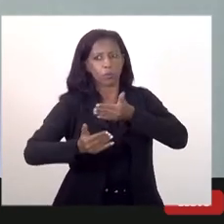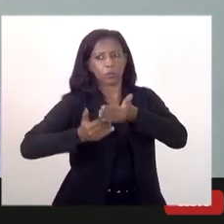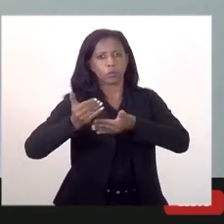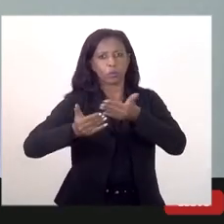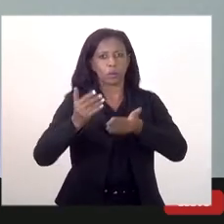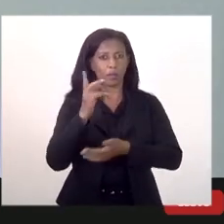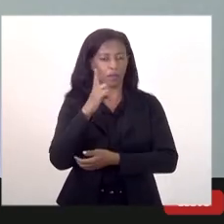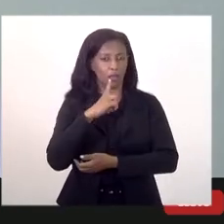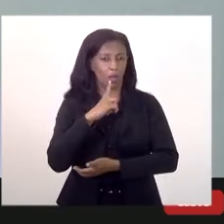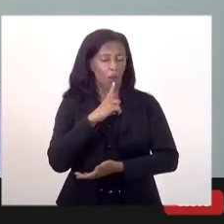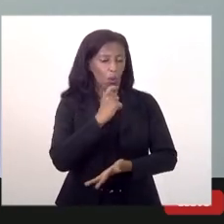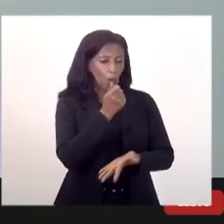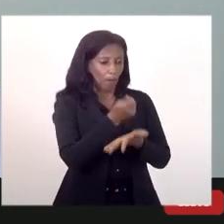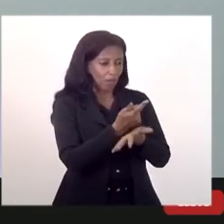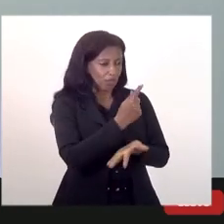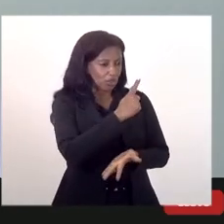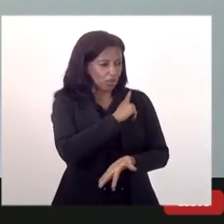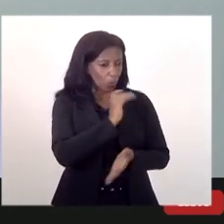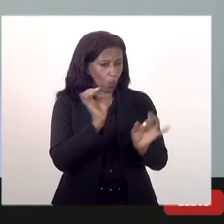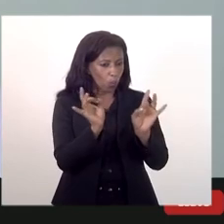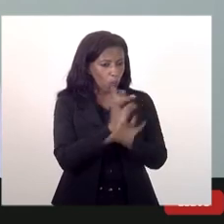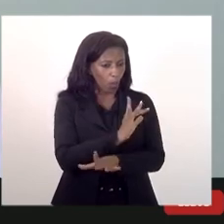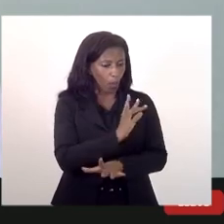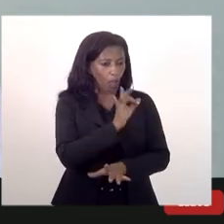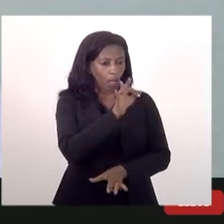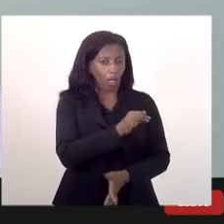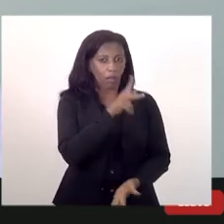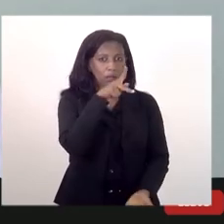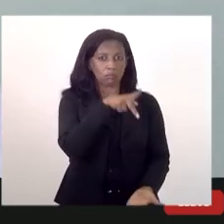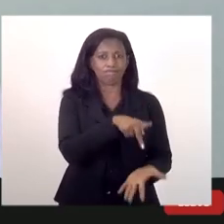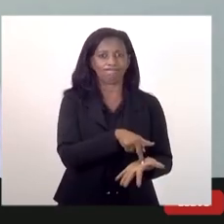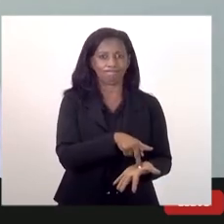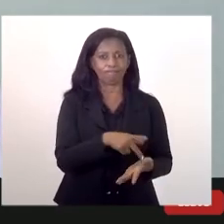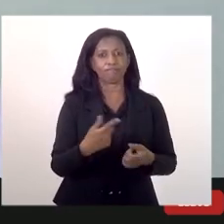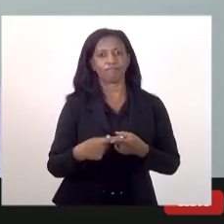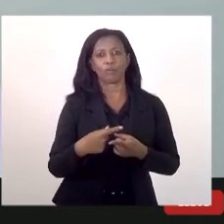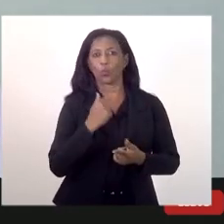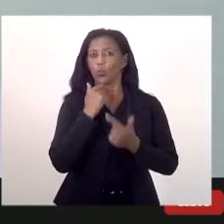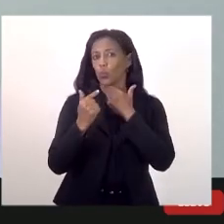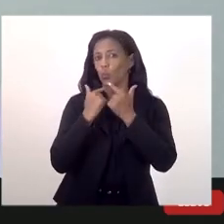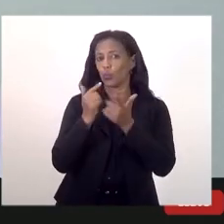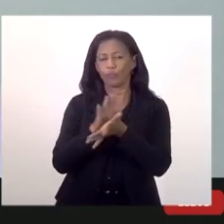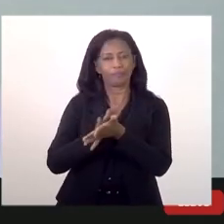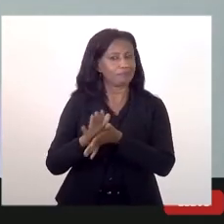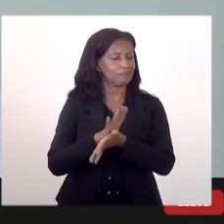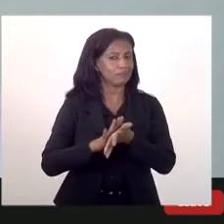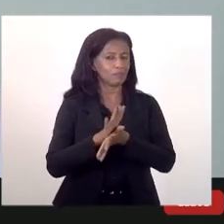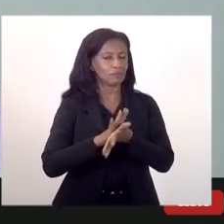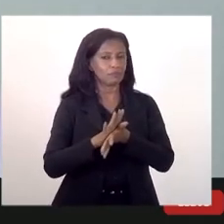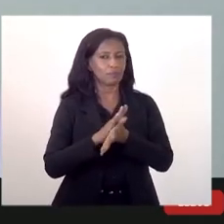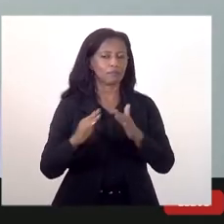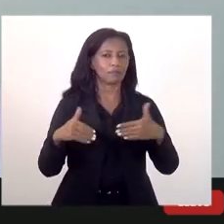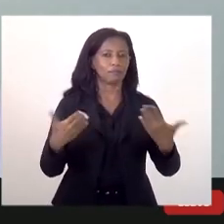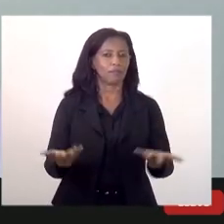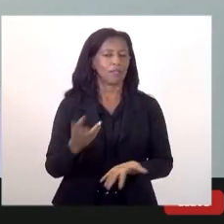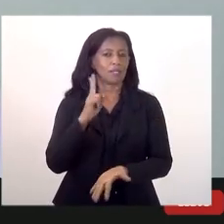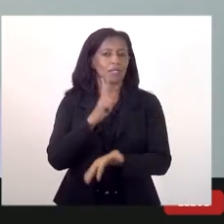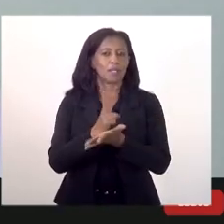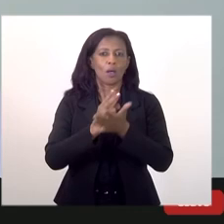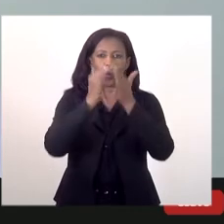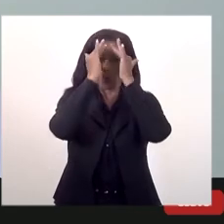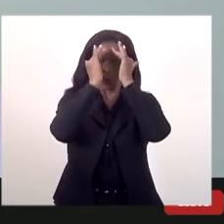para uma gestão por resultados porque sem dúvida nenhuma e obviamente sempre